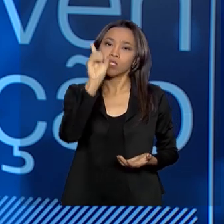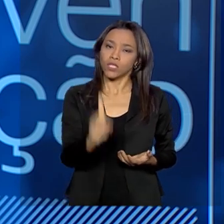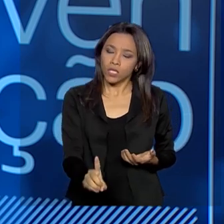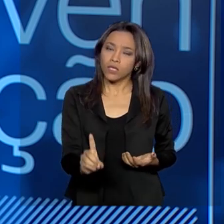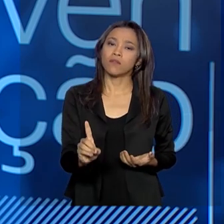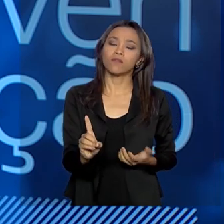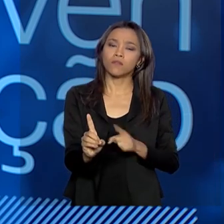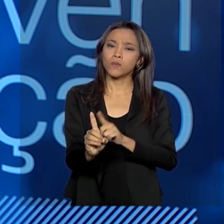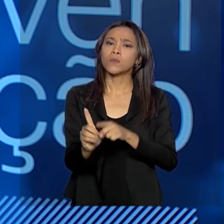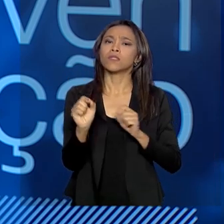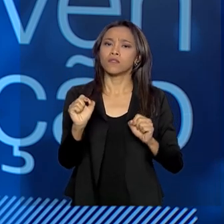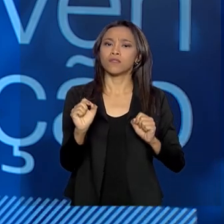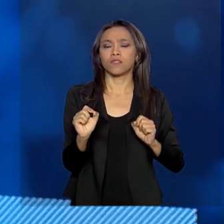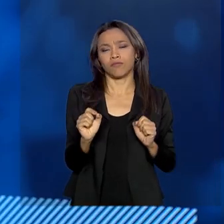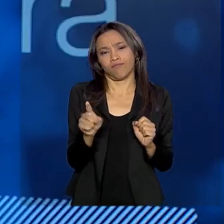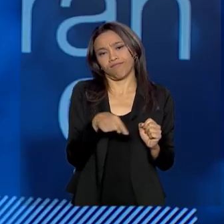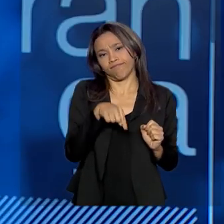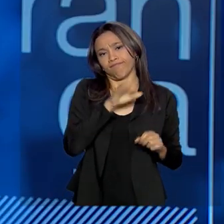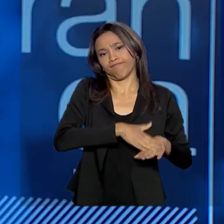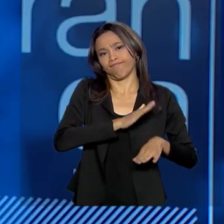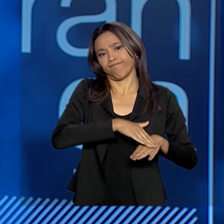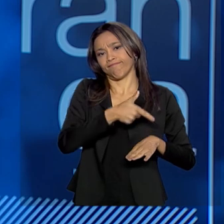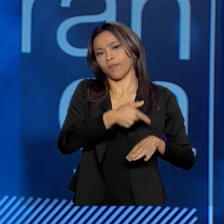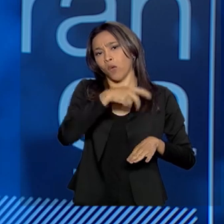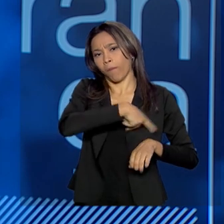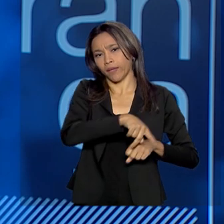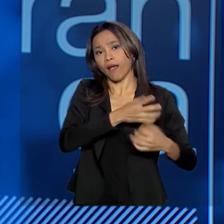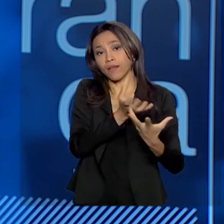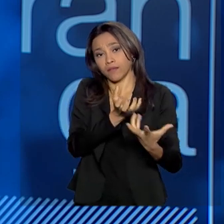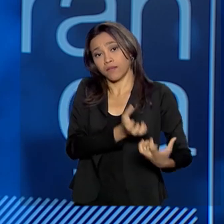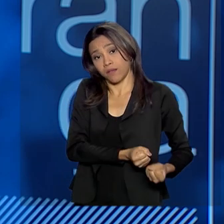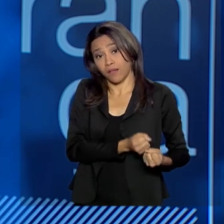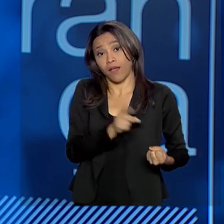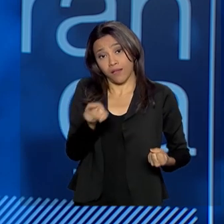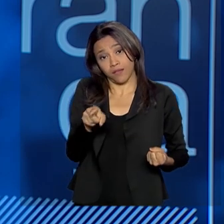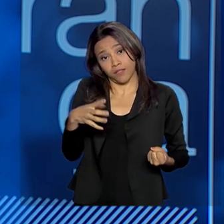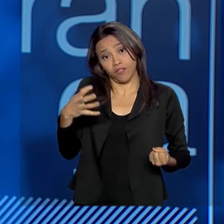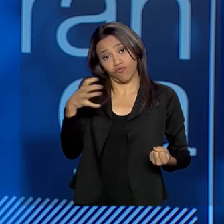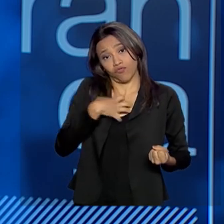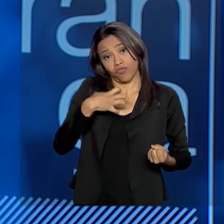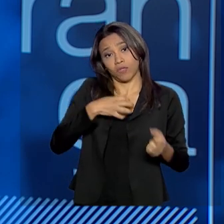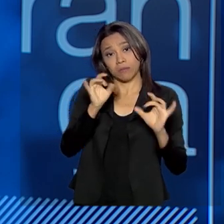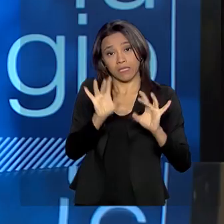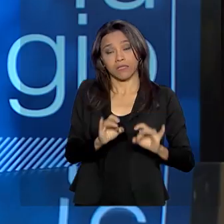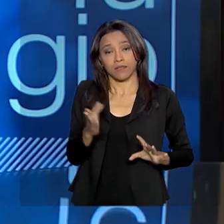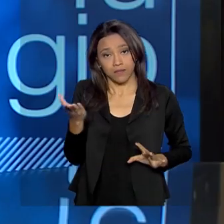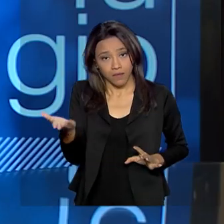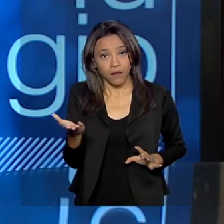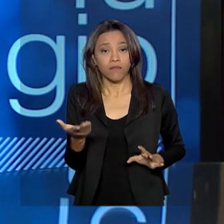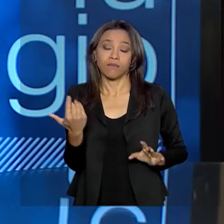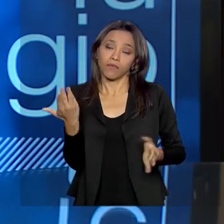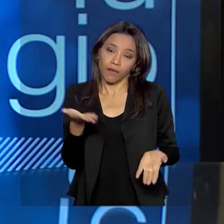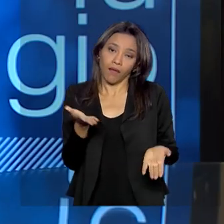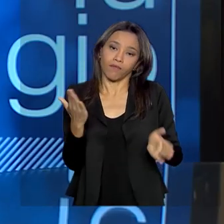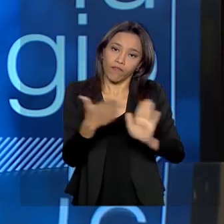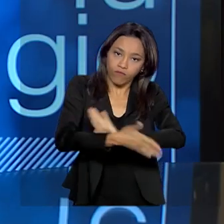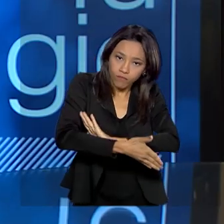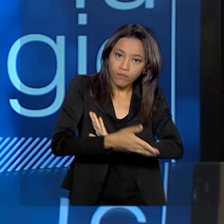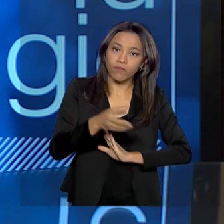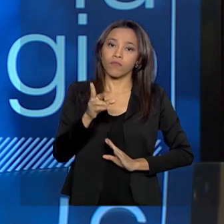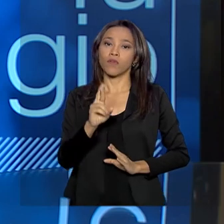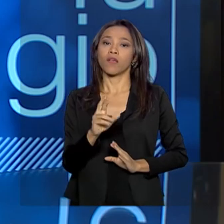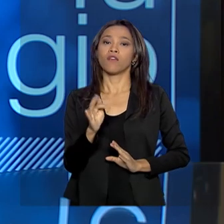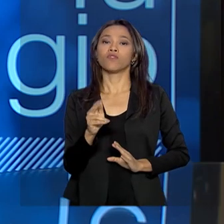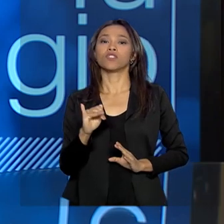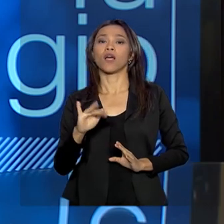postular o reconhecimento dessa situação especial que é a de refugiado. Sobre esse tema, como que o CONARE